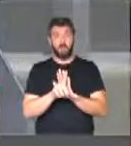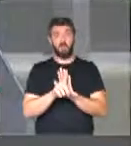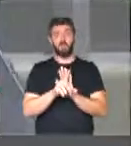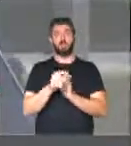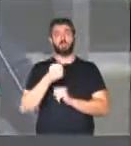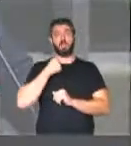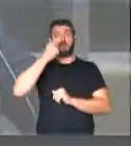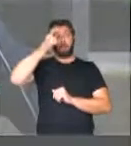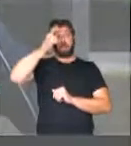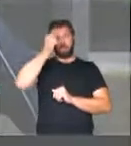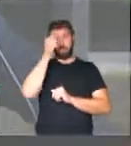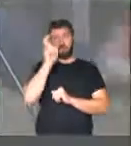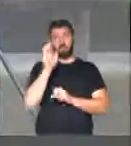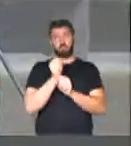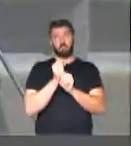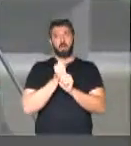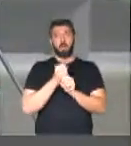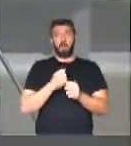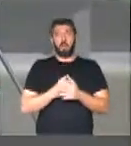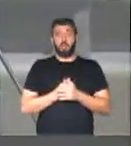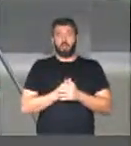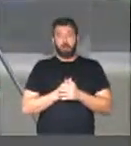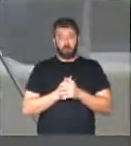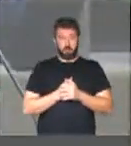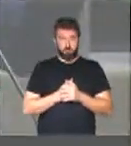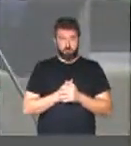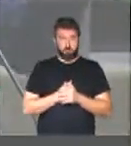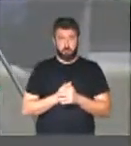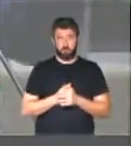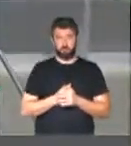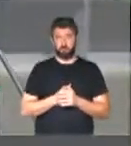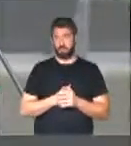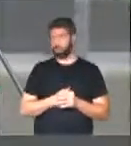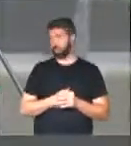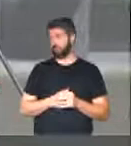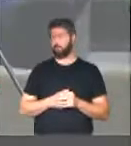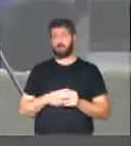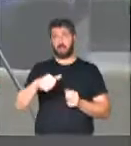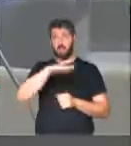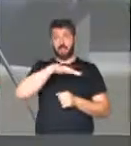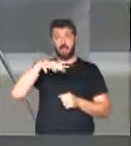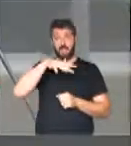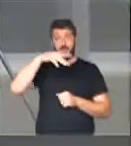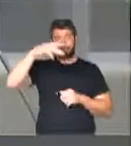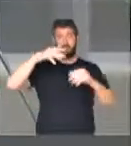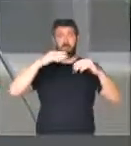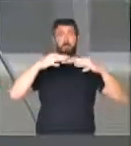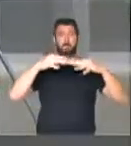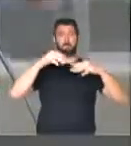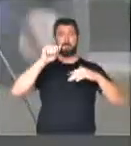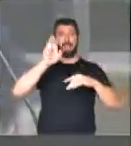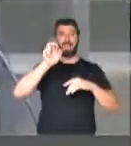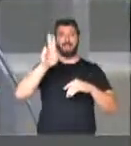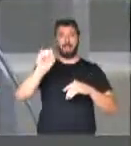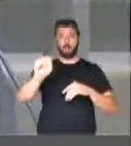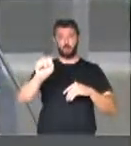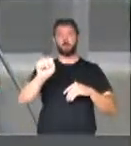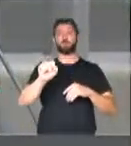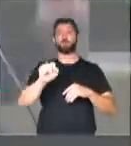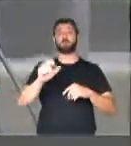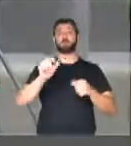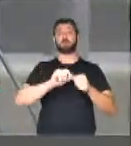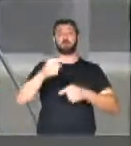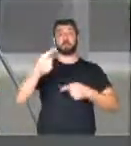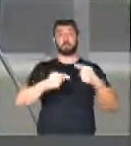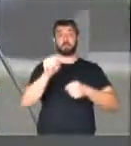um fôlego de cinco anos. É bom que se diga, na Amazônia, a Zona Franca de Manaus, aqui se fez um debate